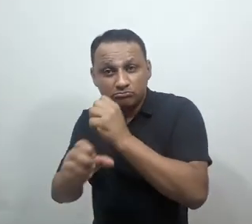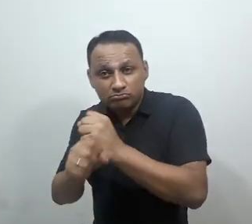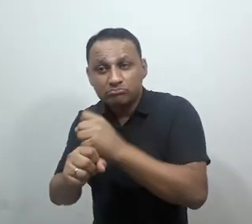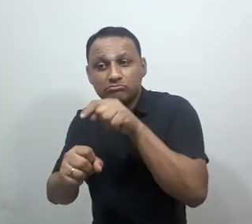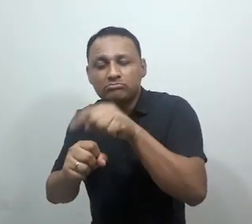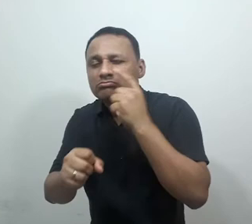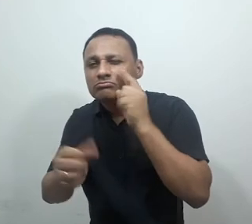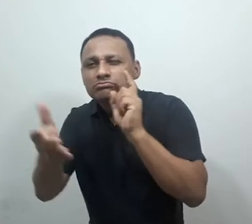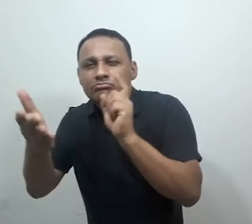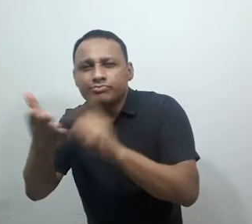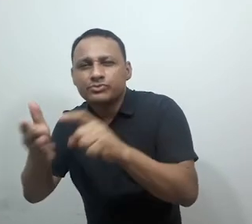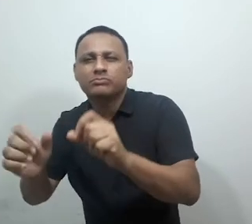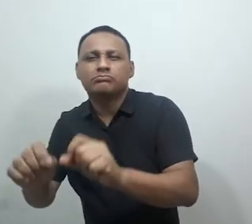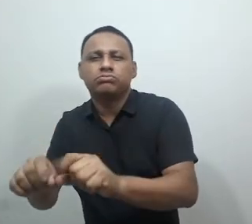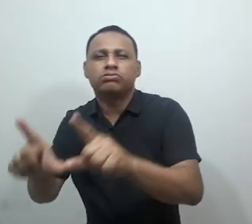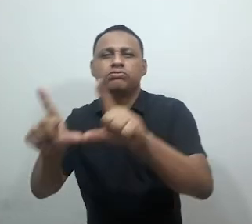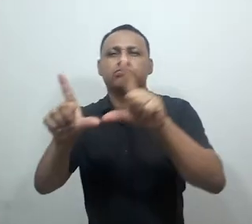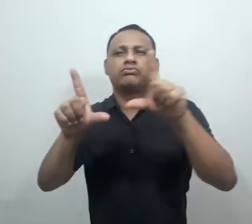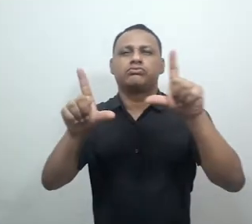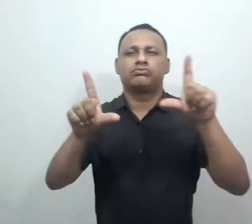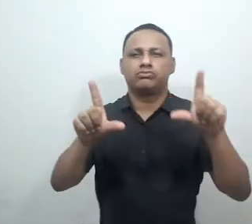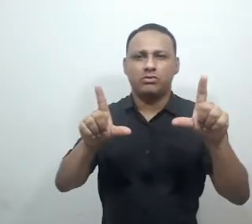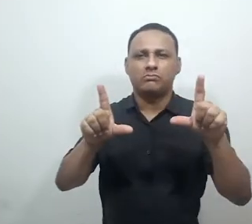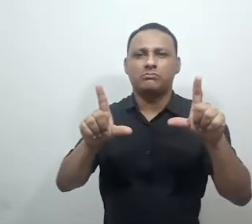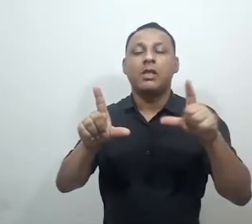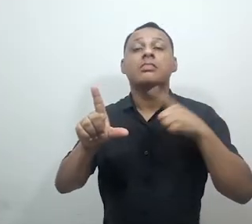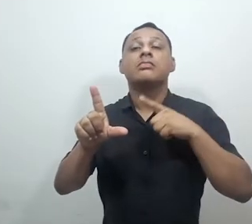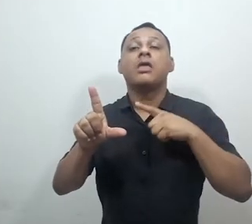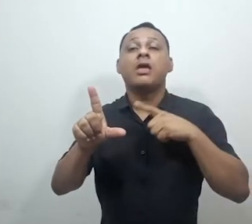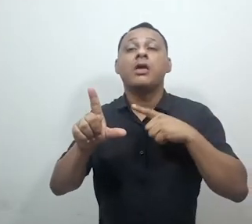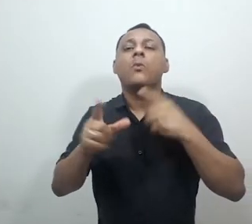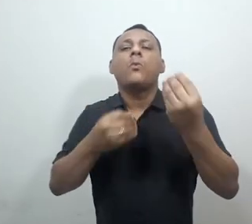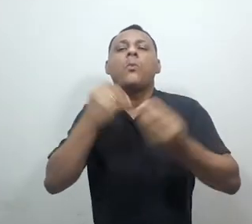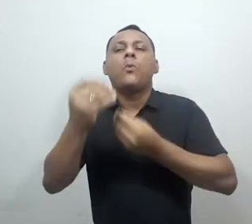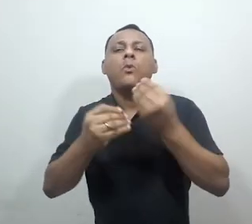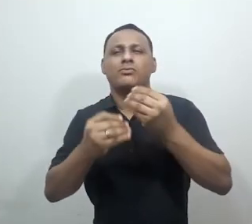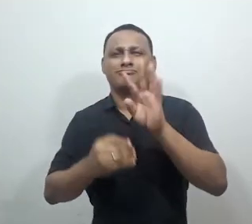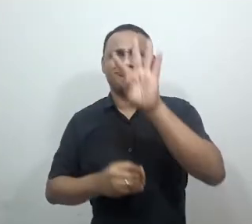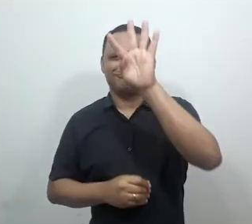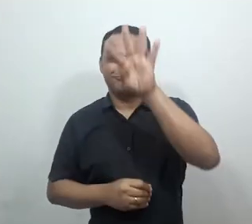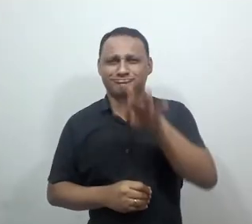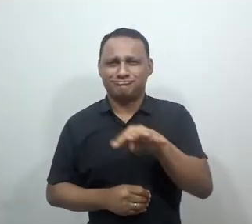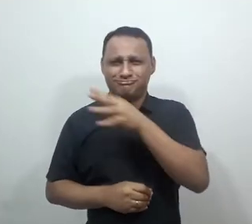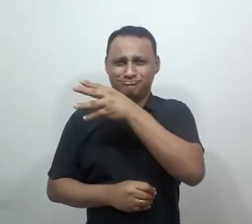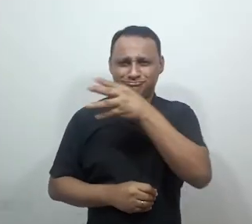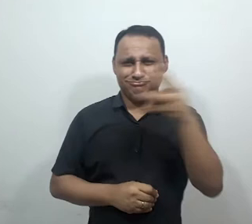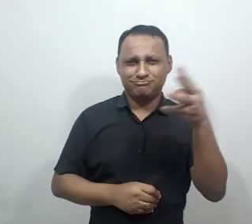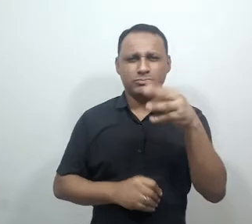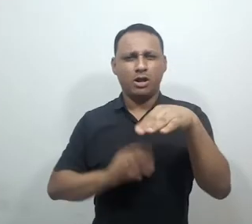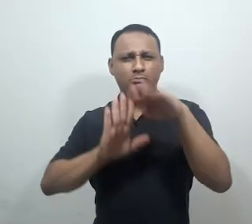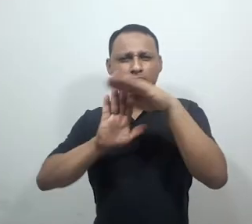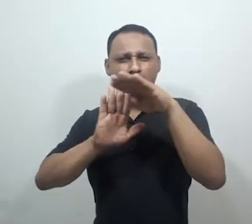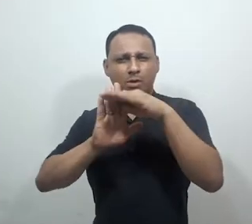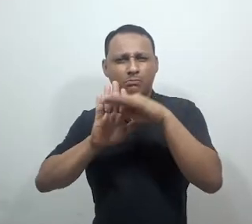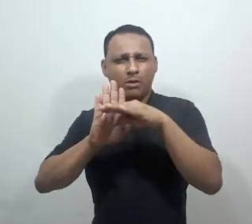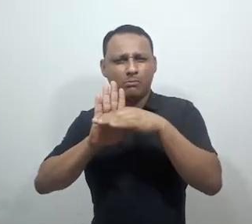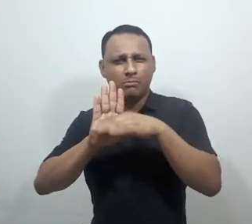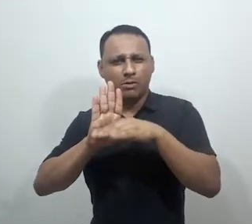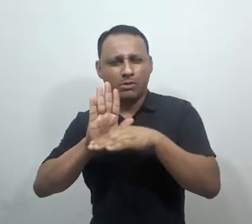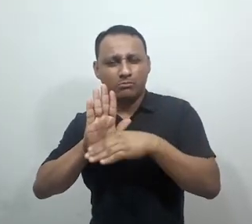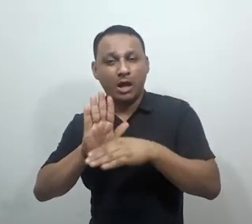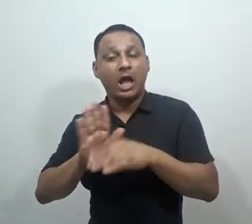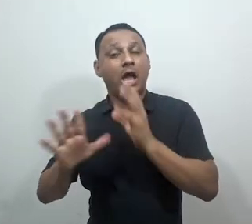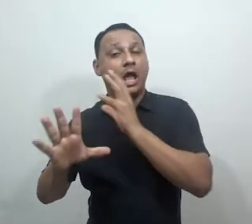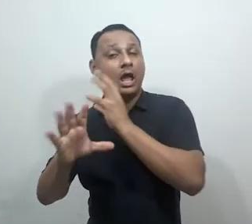notas do aluno neste curso ou disciplina. Teremos uma tabela que contém todas as